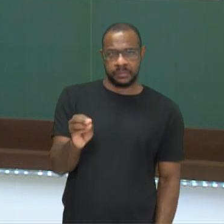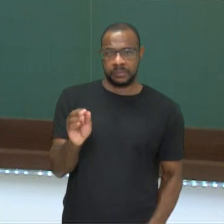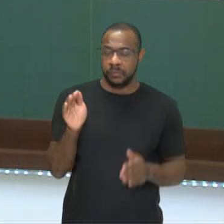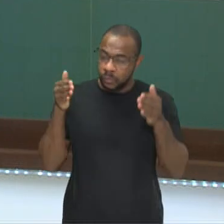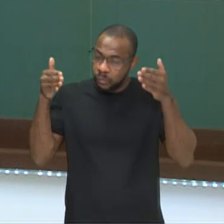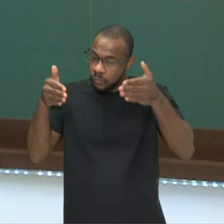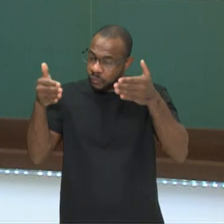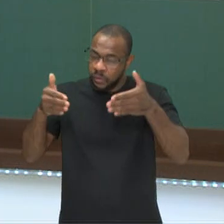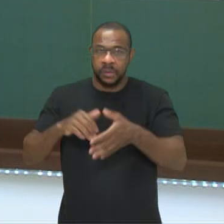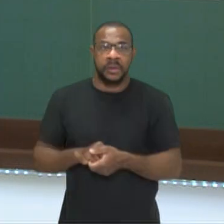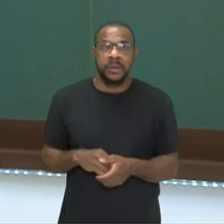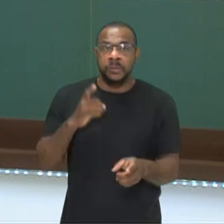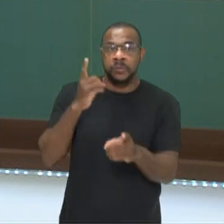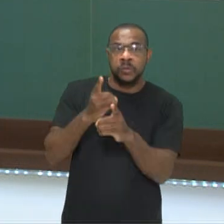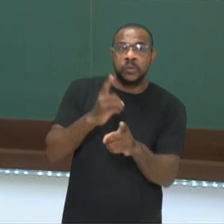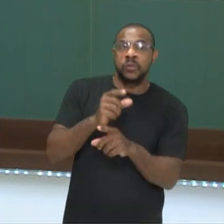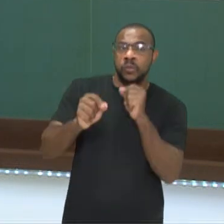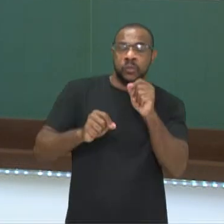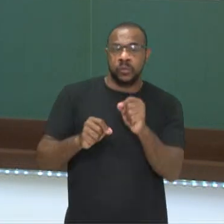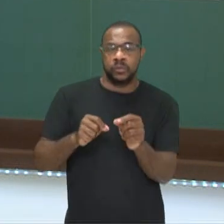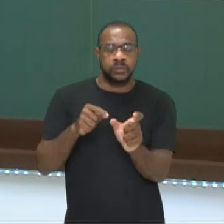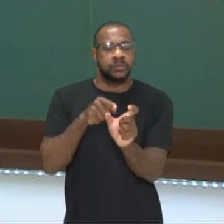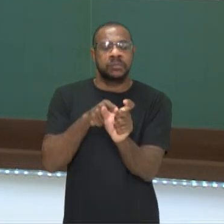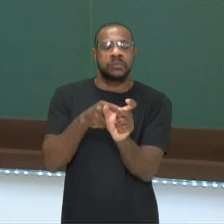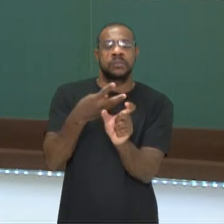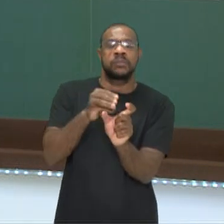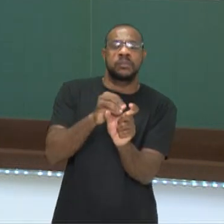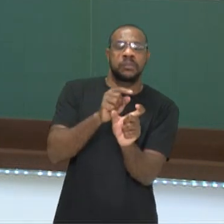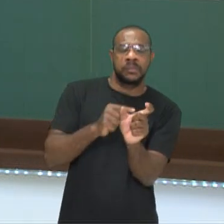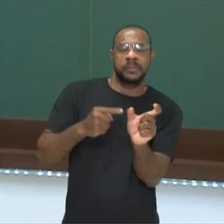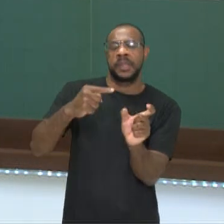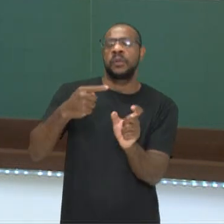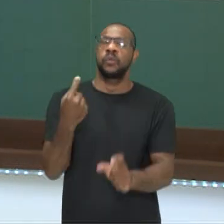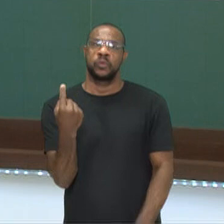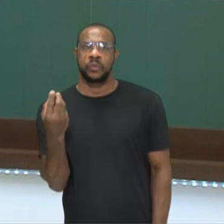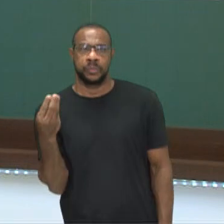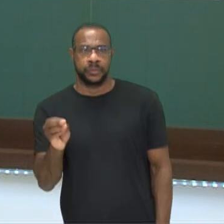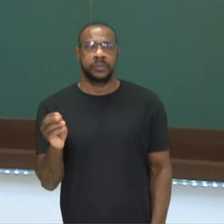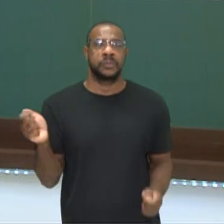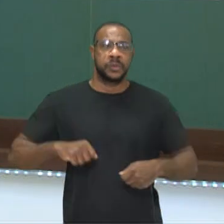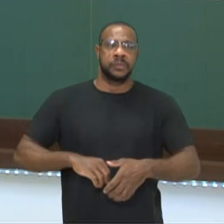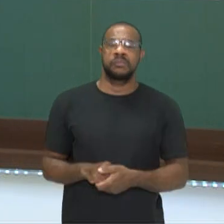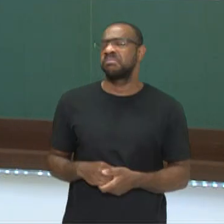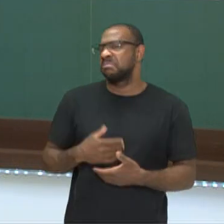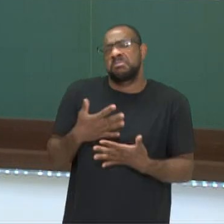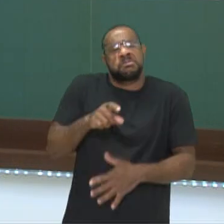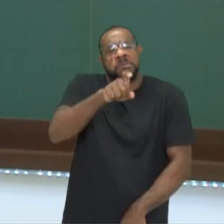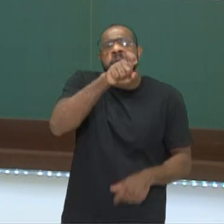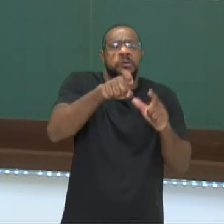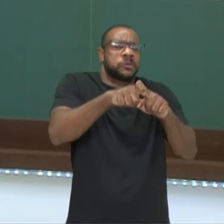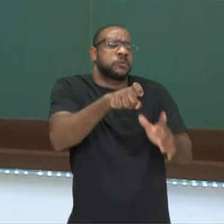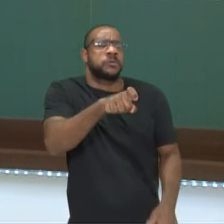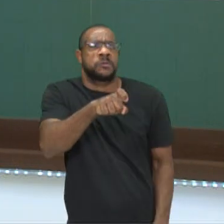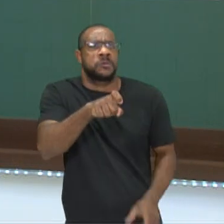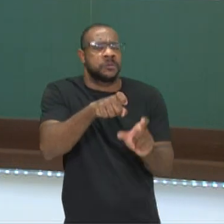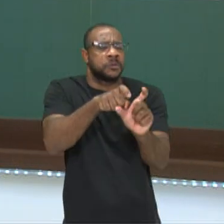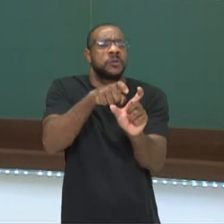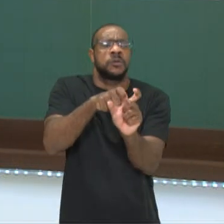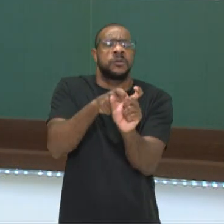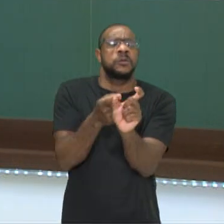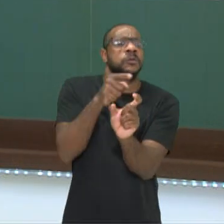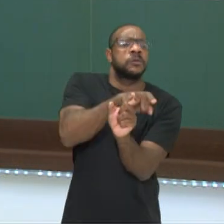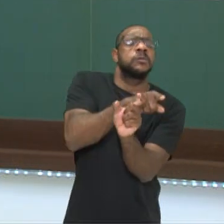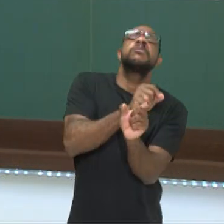O cara que eu quero buscar, menos 1. Então, nesse caso, o número é x. O antecessor seria x